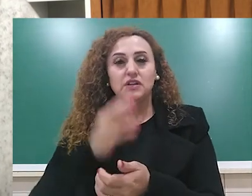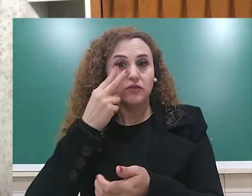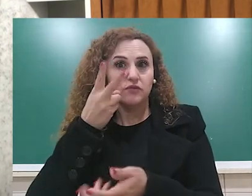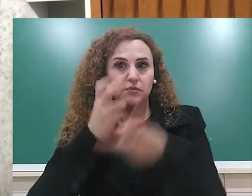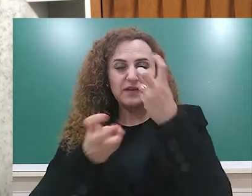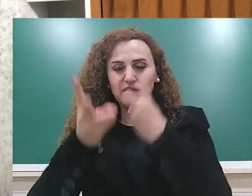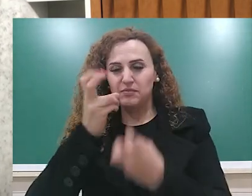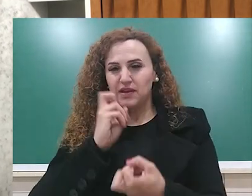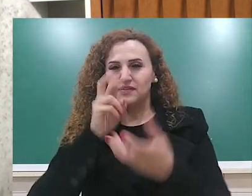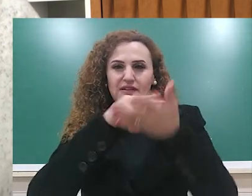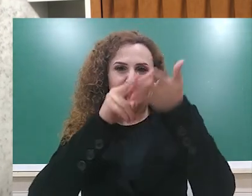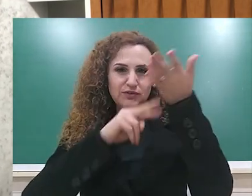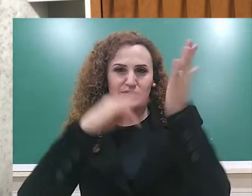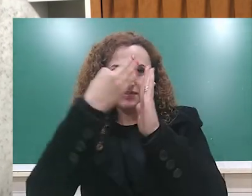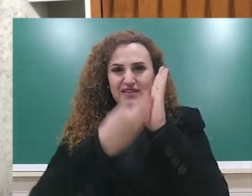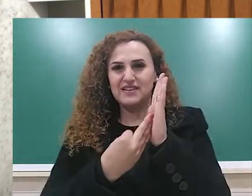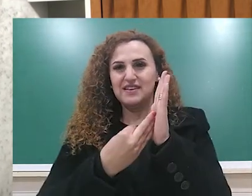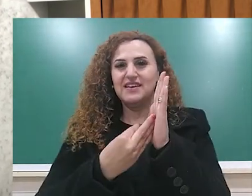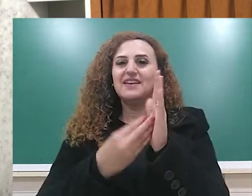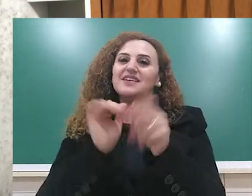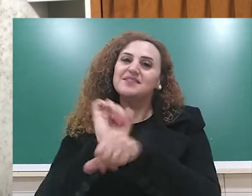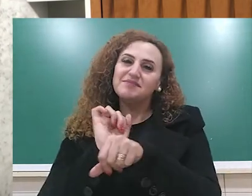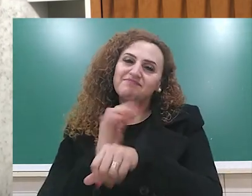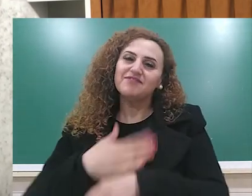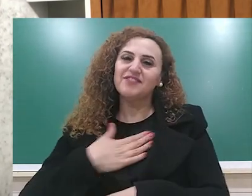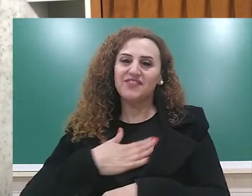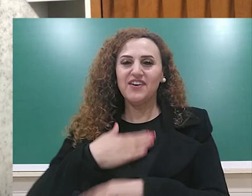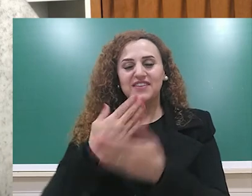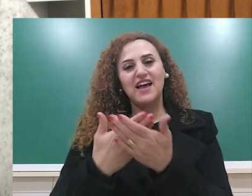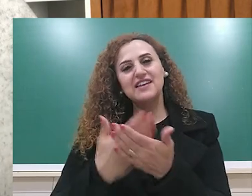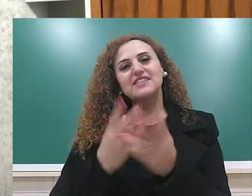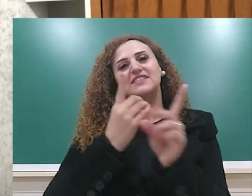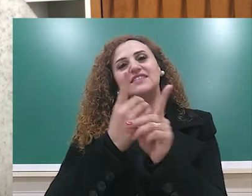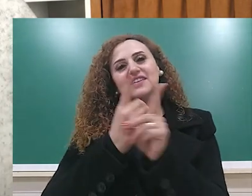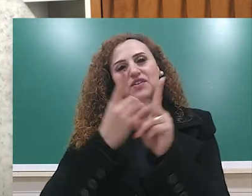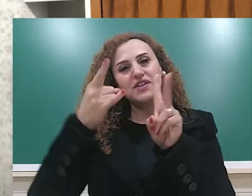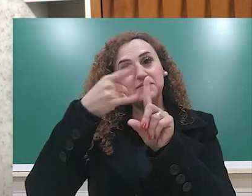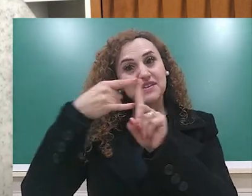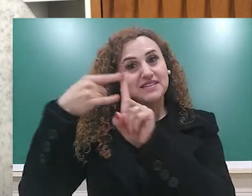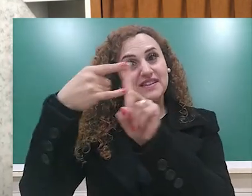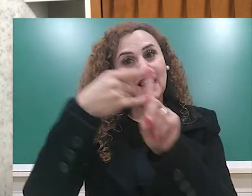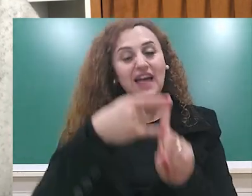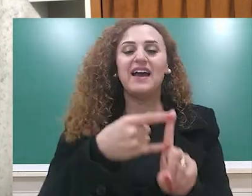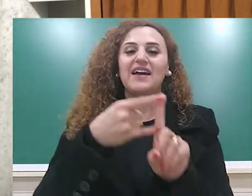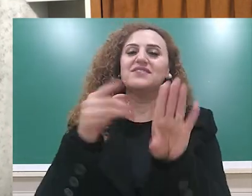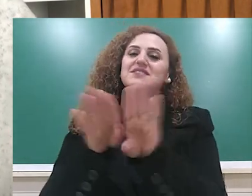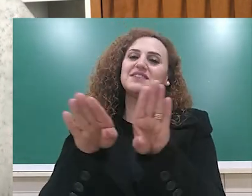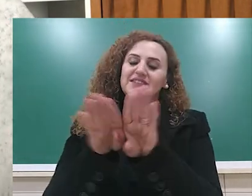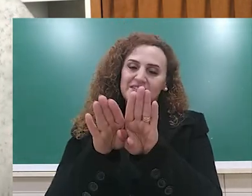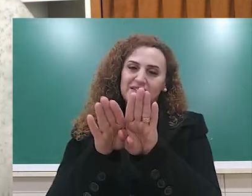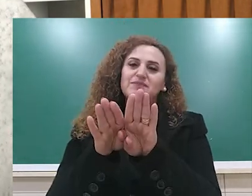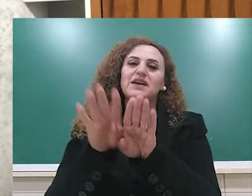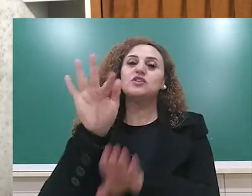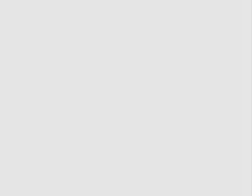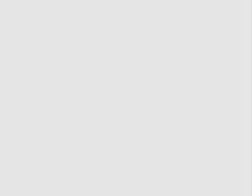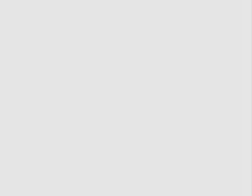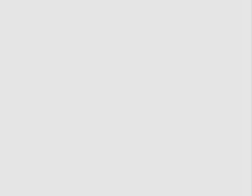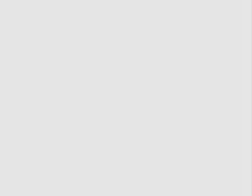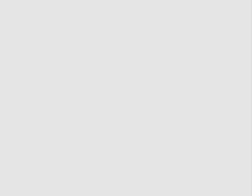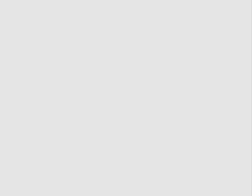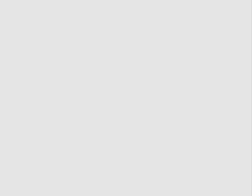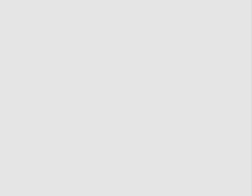vocês tenham gostado da aula, e nos encontramos nas lives e nos fóruns. Bons estudos pra vocês!